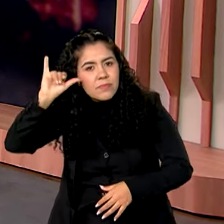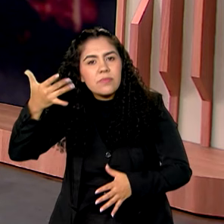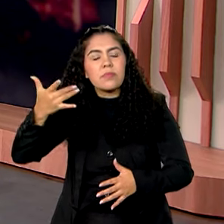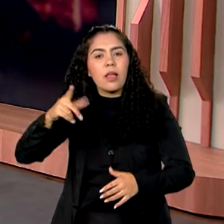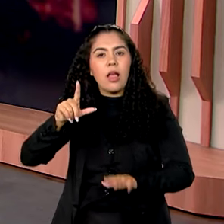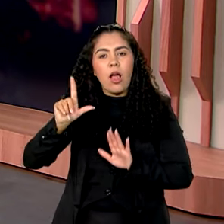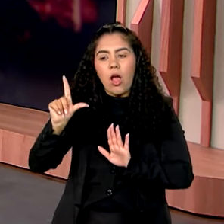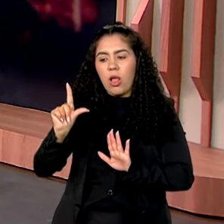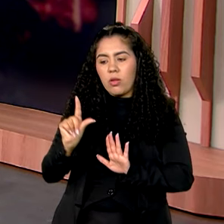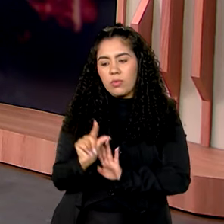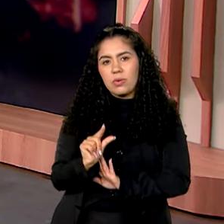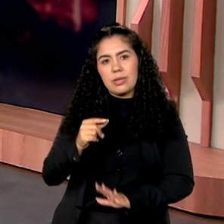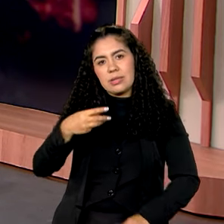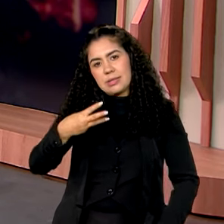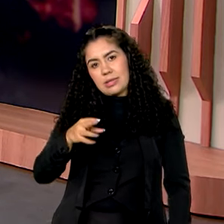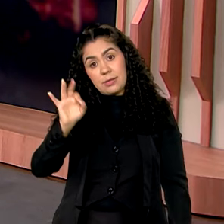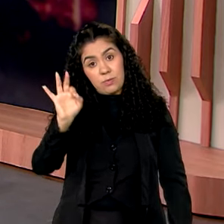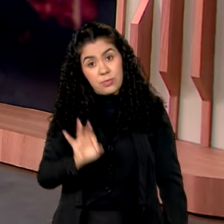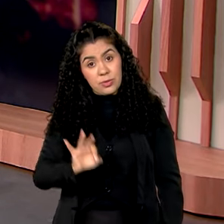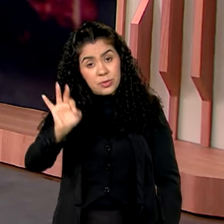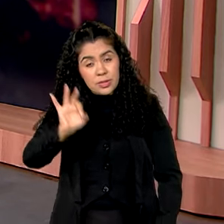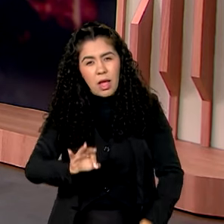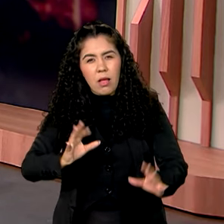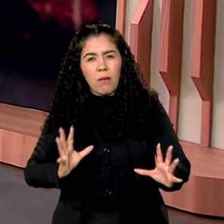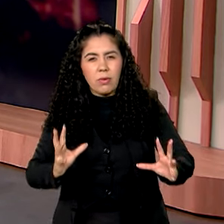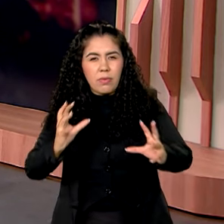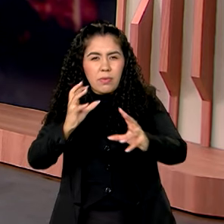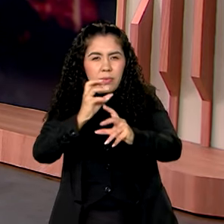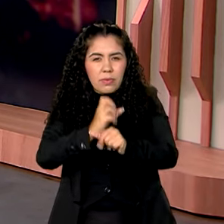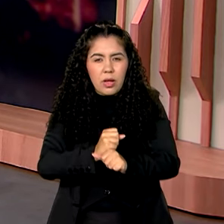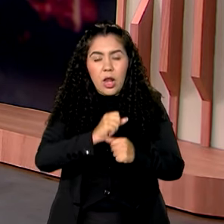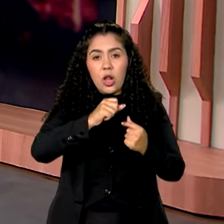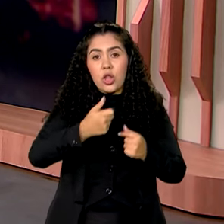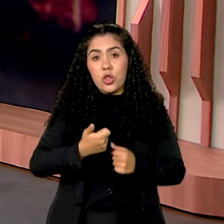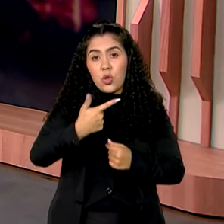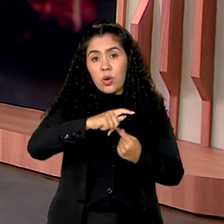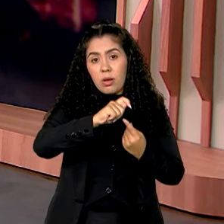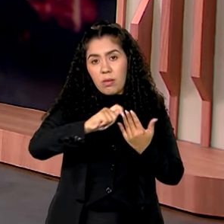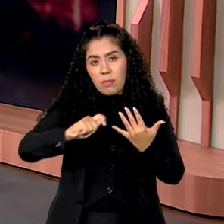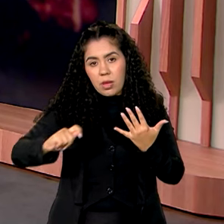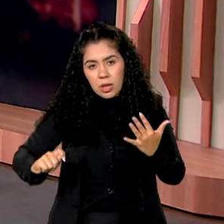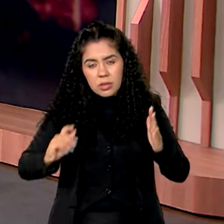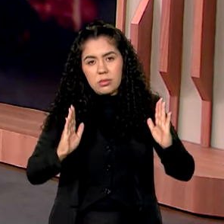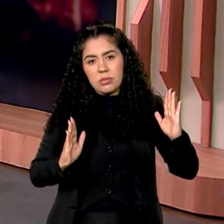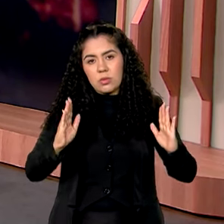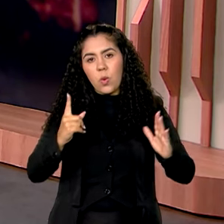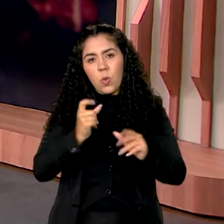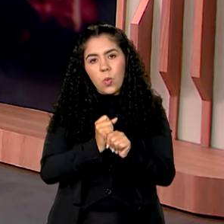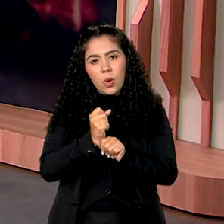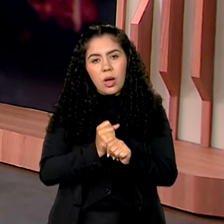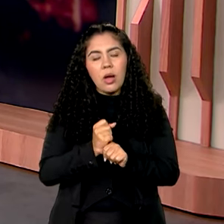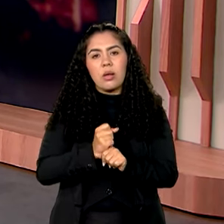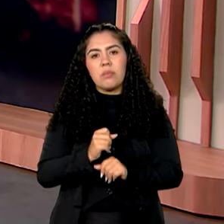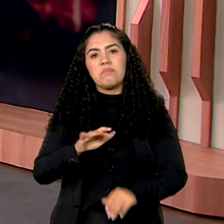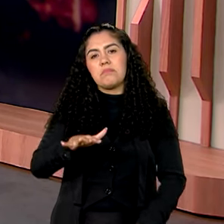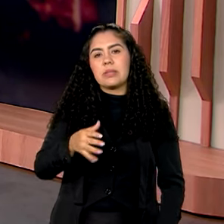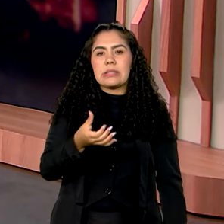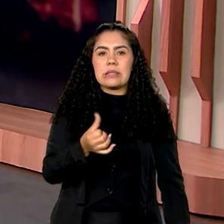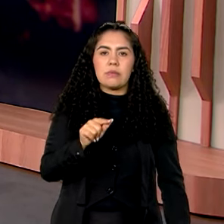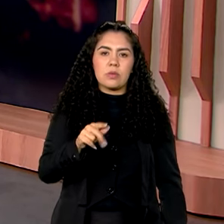de quase 3%. No acumulado dos últimos 12 meses, a redução nos preços chega a 6